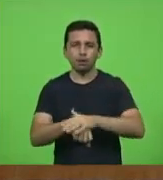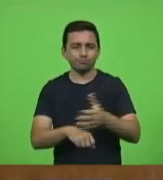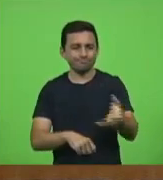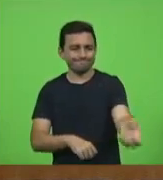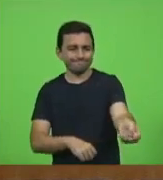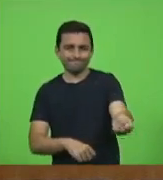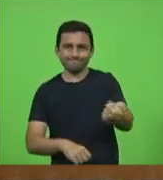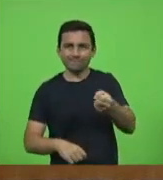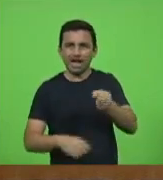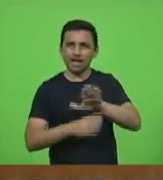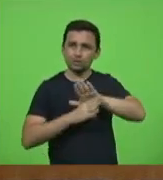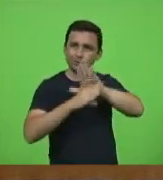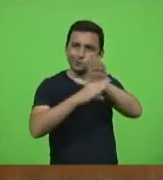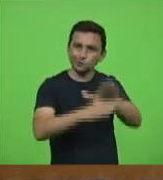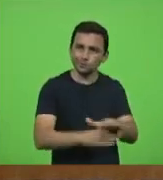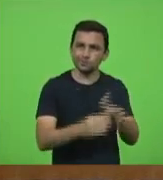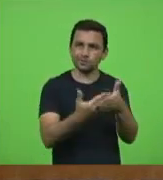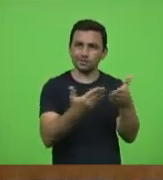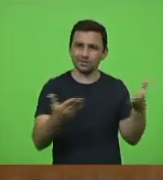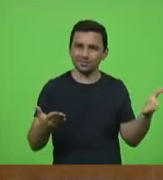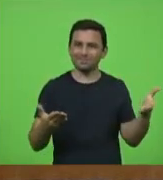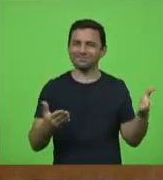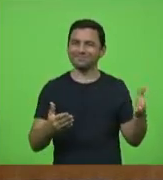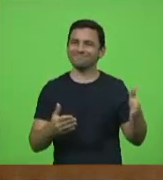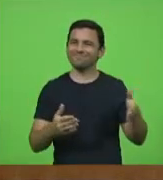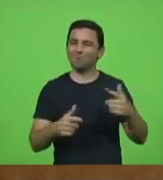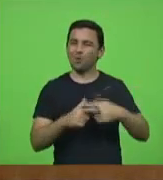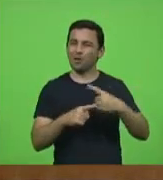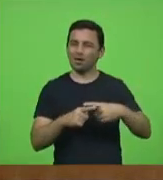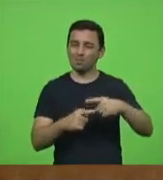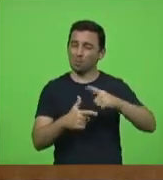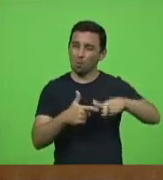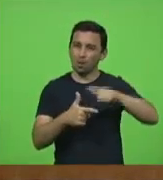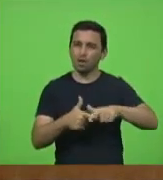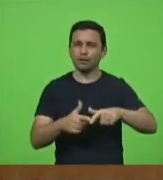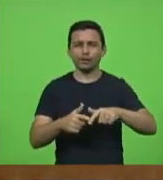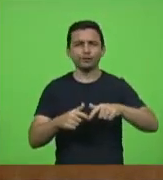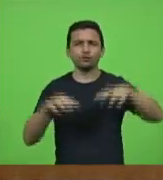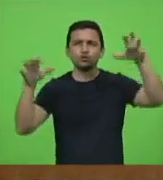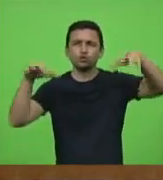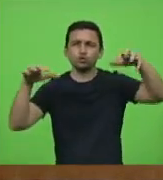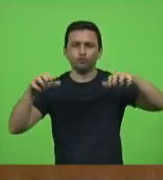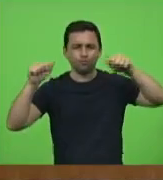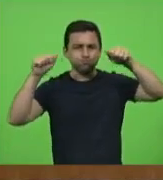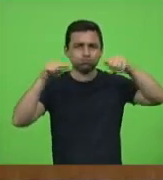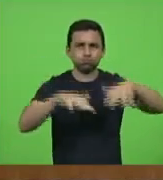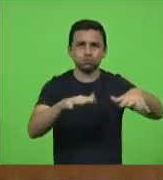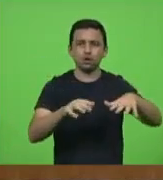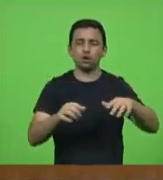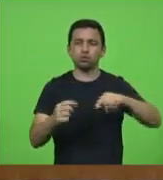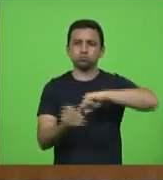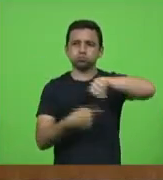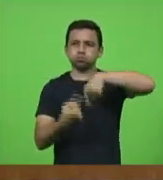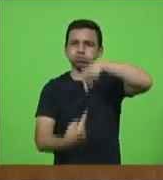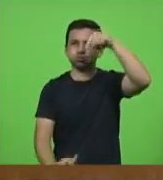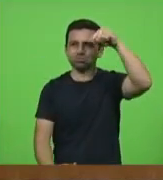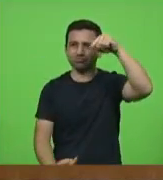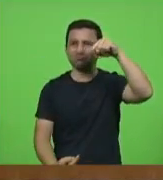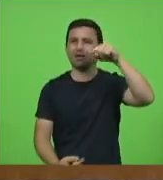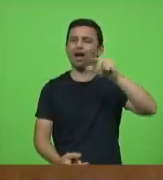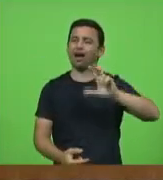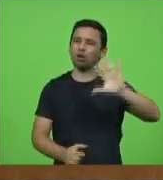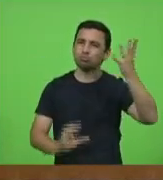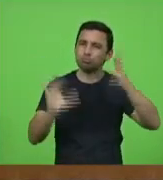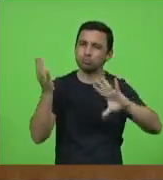a esses empreendimentos atingidos por enxurradas por tornados quantos exemplos